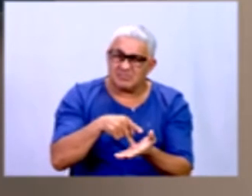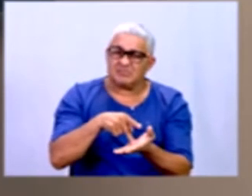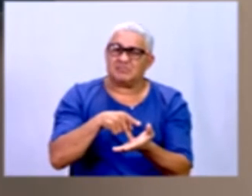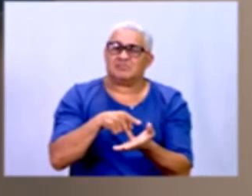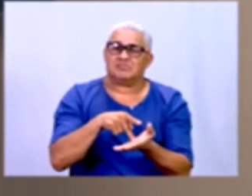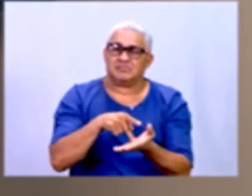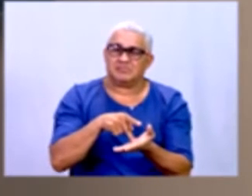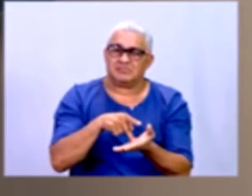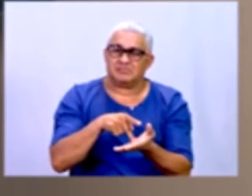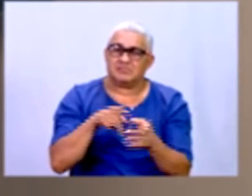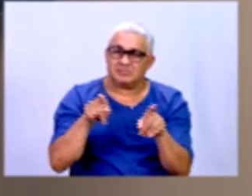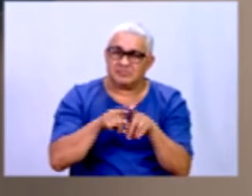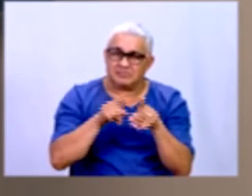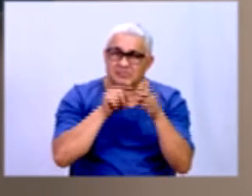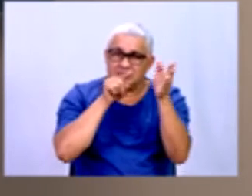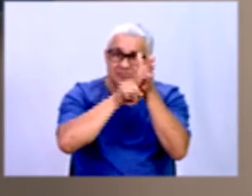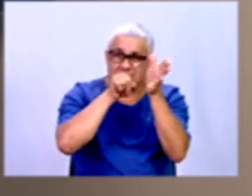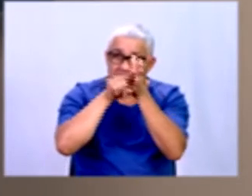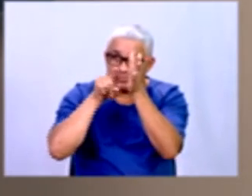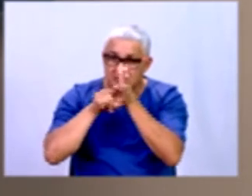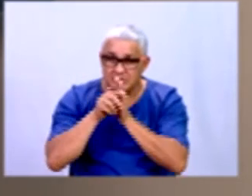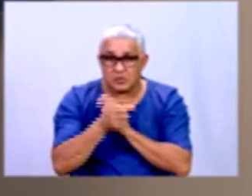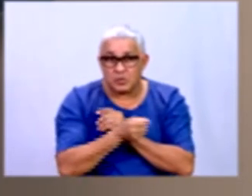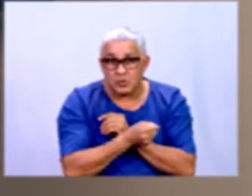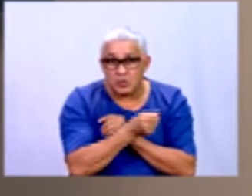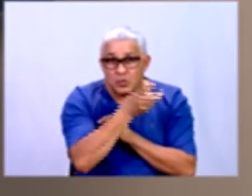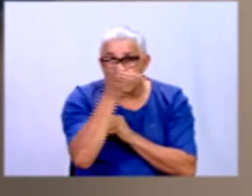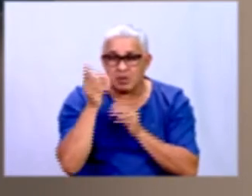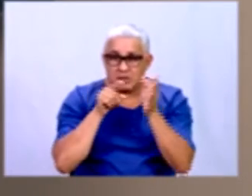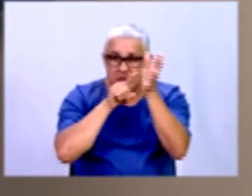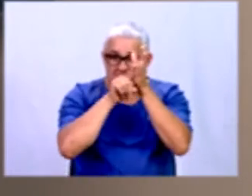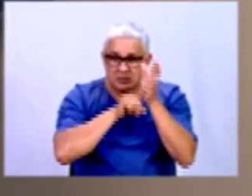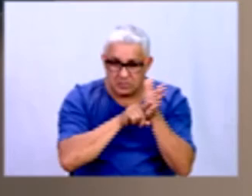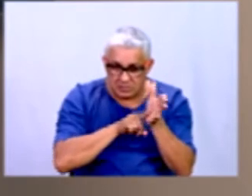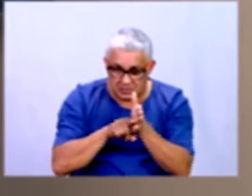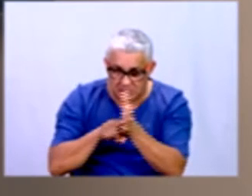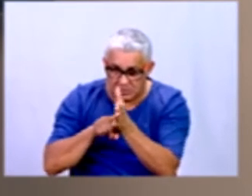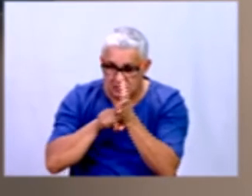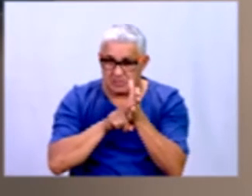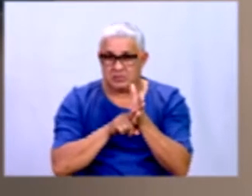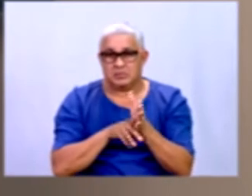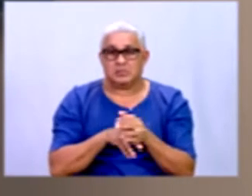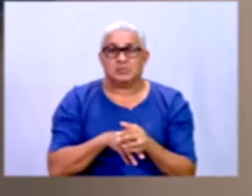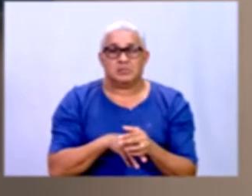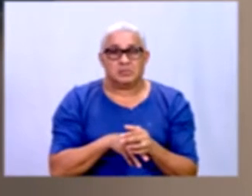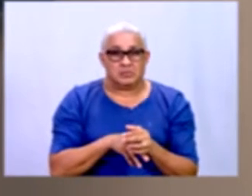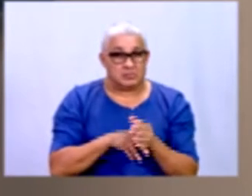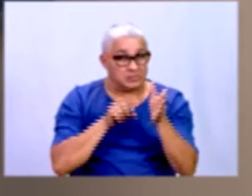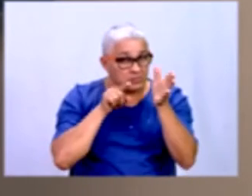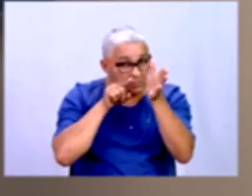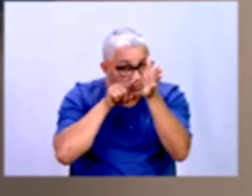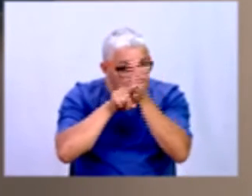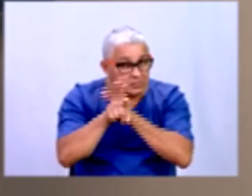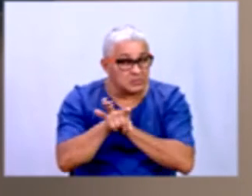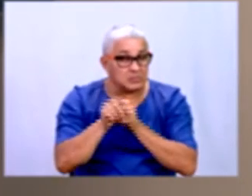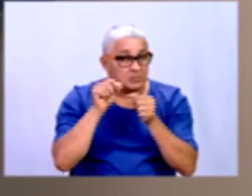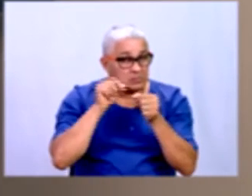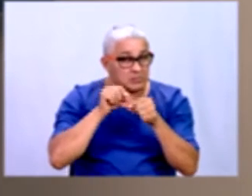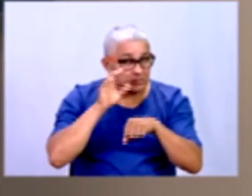determinar as perguntas que vocês vão fazer em determinada pesquisa, gente, que sejam perguntas